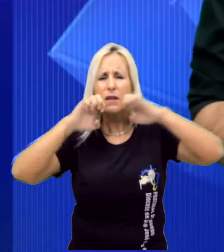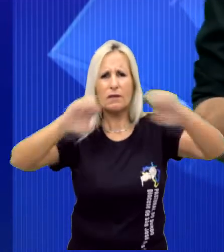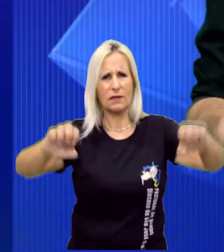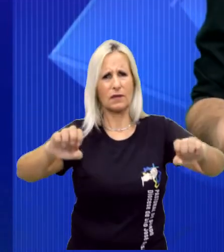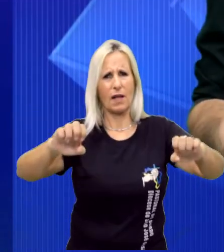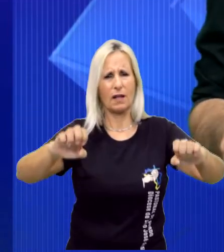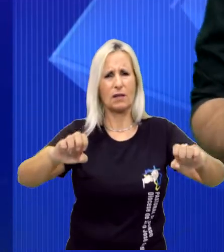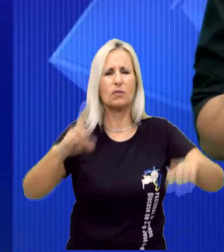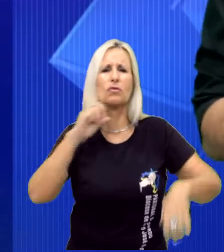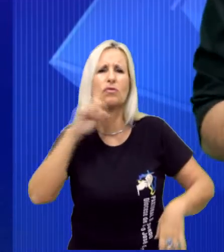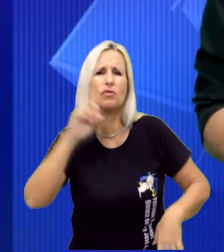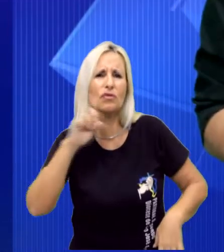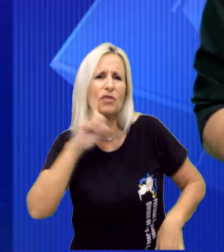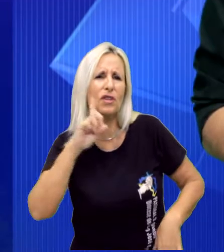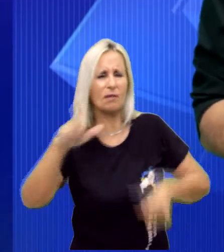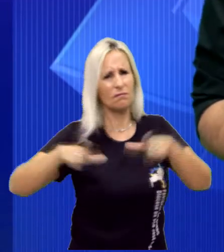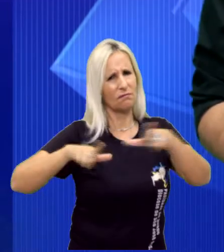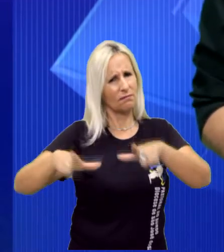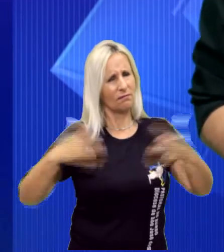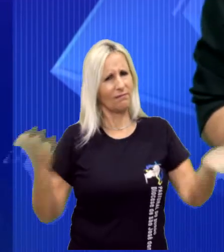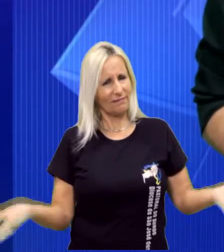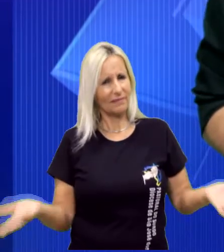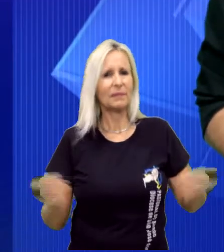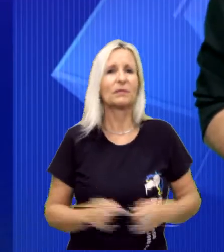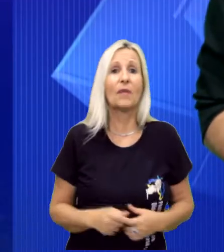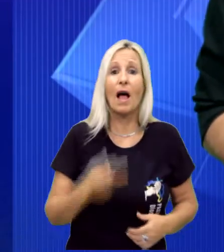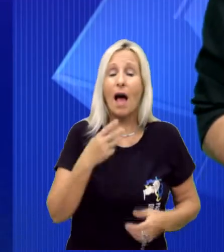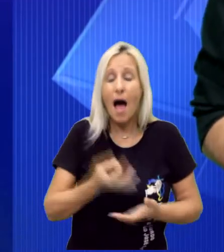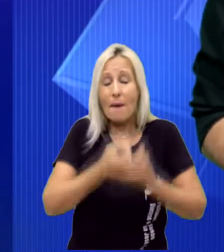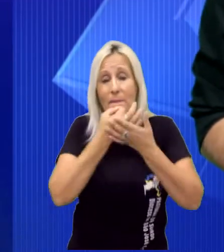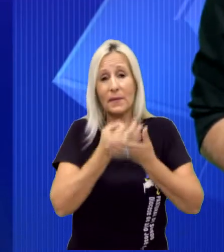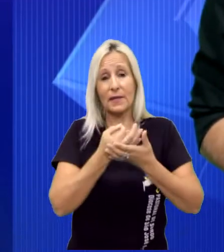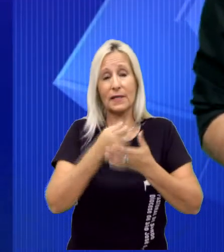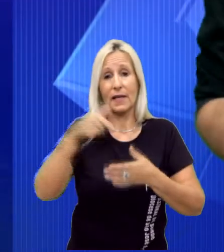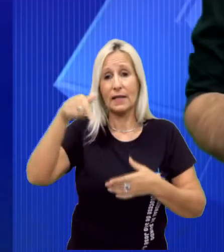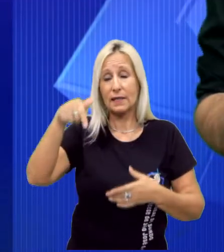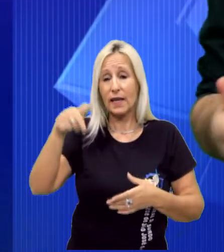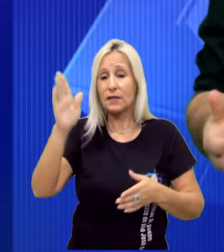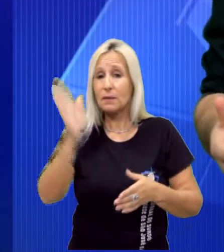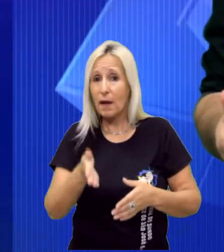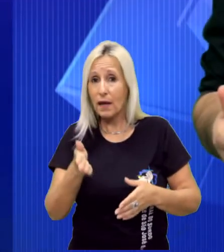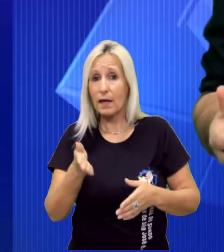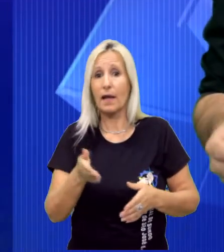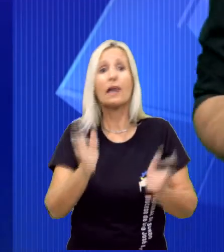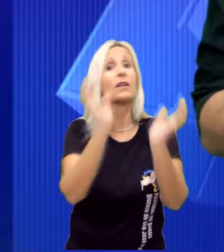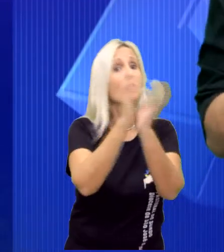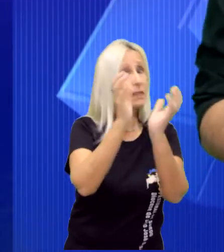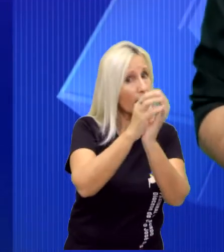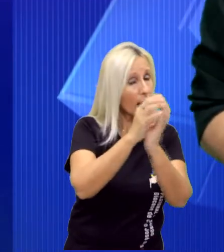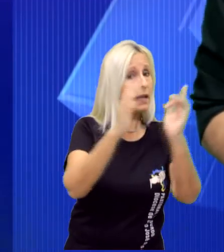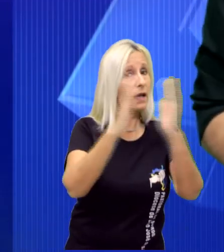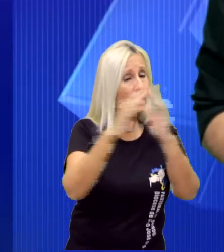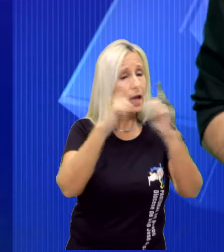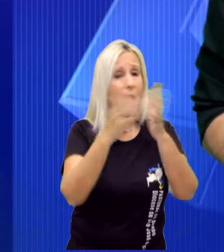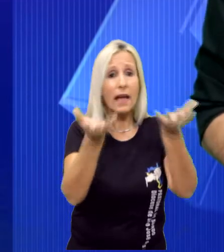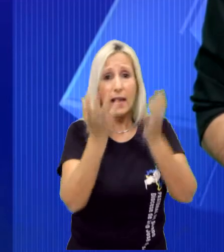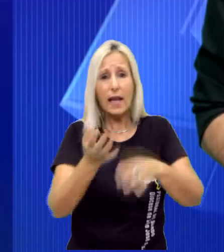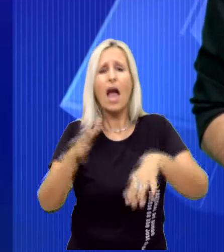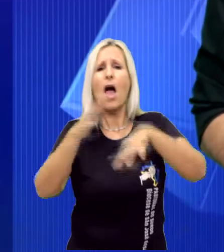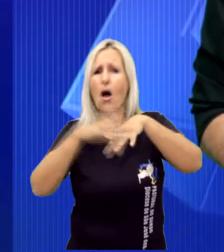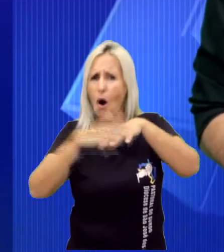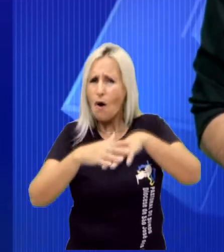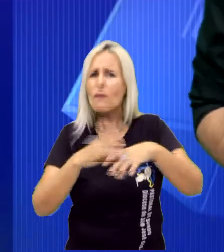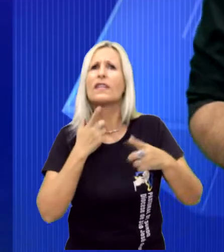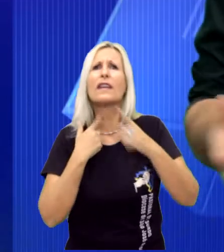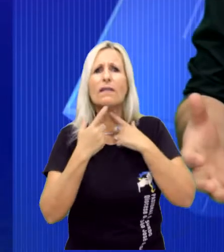mundo, por meio de um trabalho cotidiano. A missa será às 19h30 na Catedral. E para quem deseja se confessar, haverá confissão a partir das